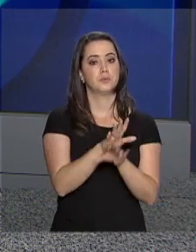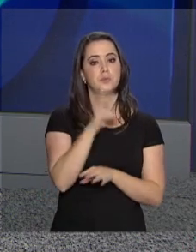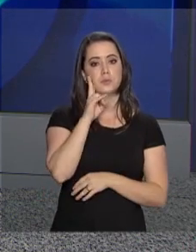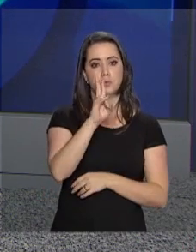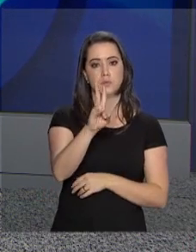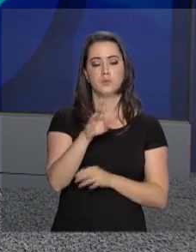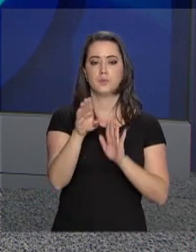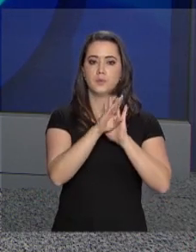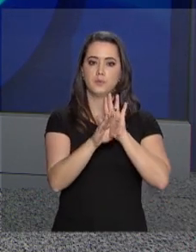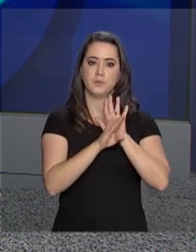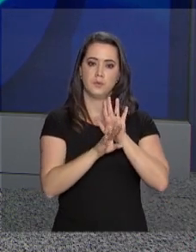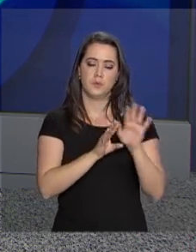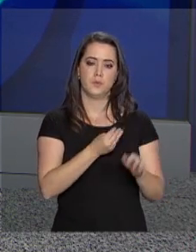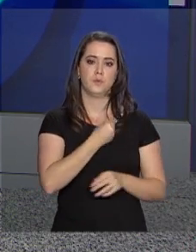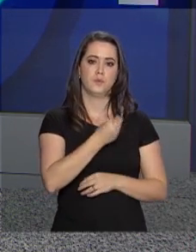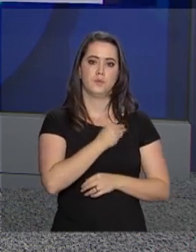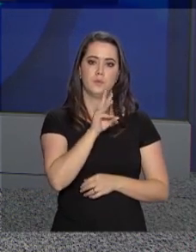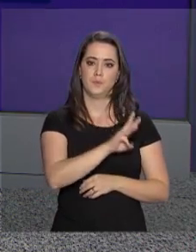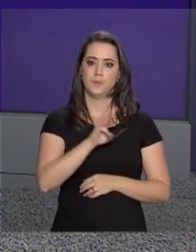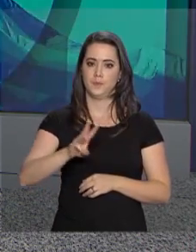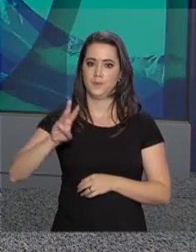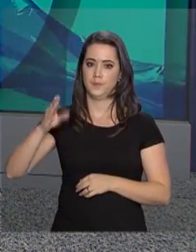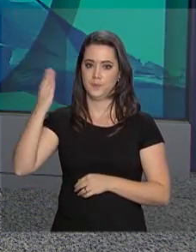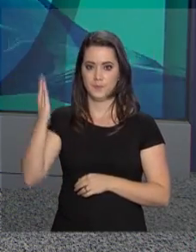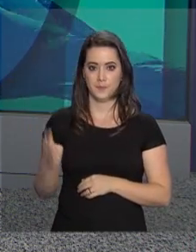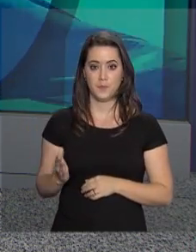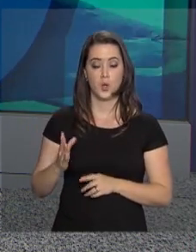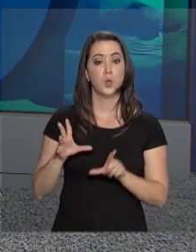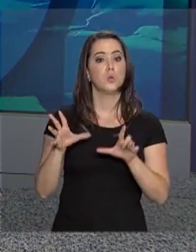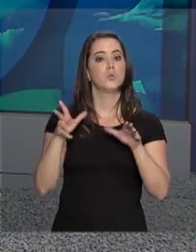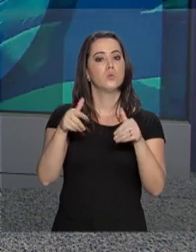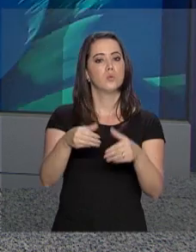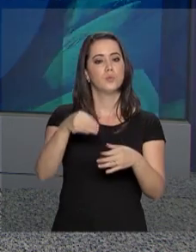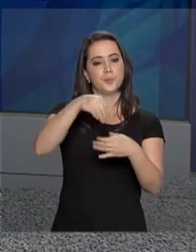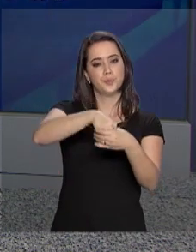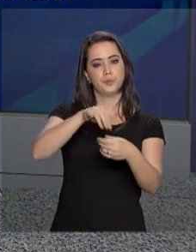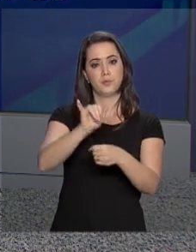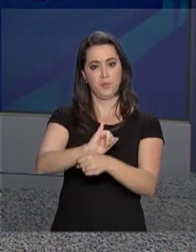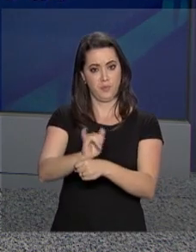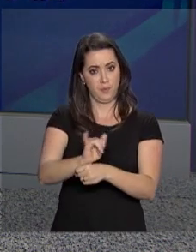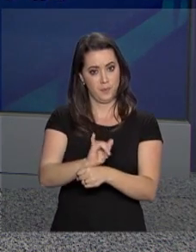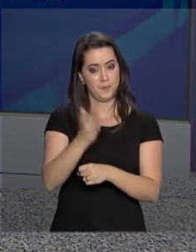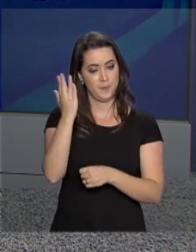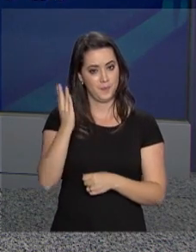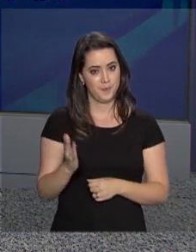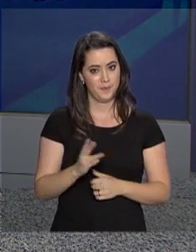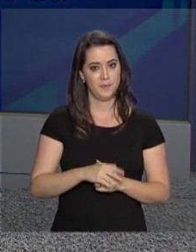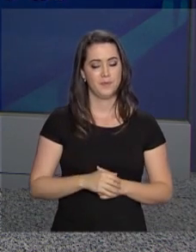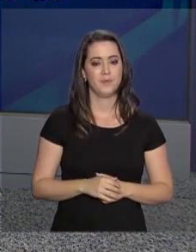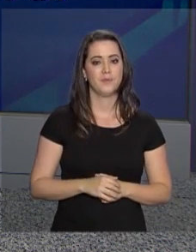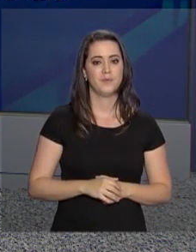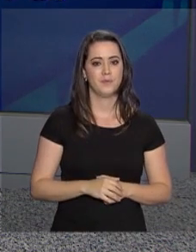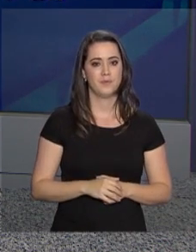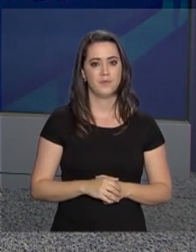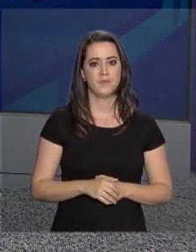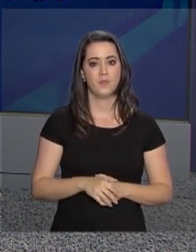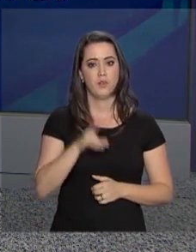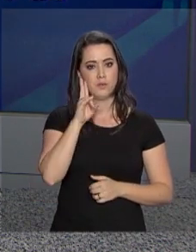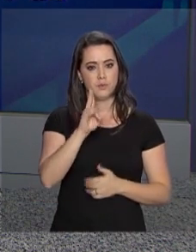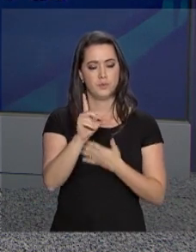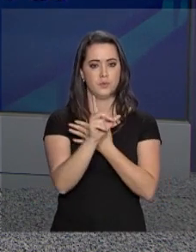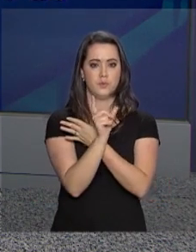acompanha a nossa programação ao vivo pelo site da NBR e todas as reportagens estão também no nosso canal no YouTube.